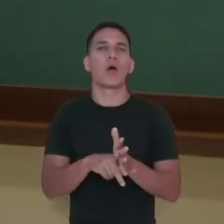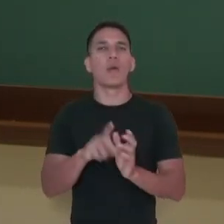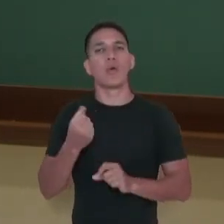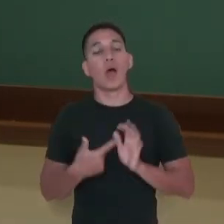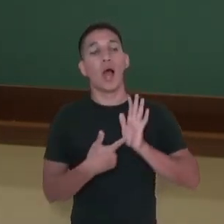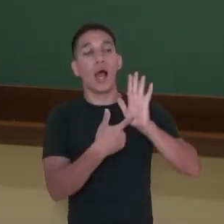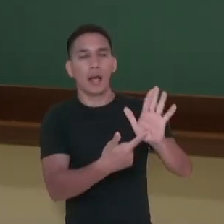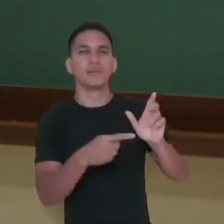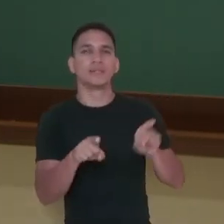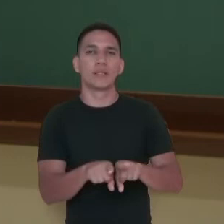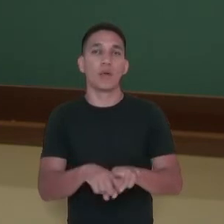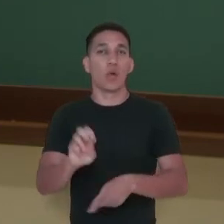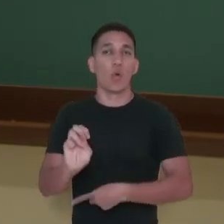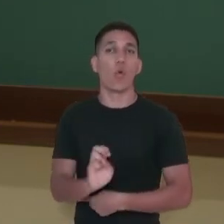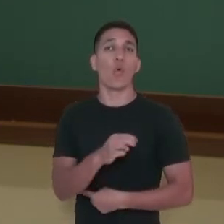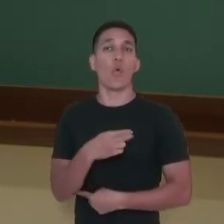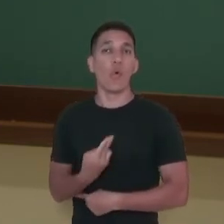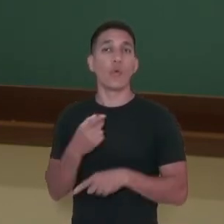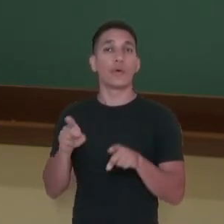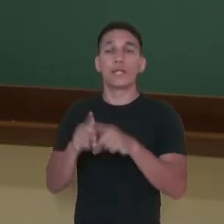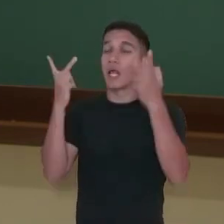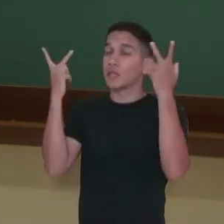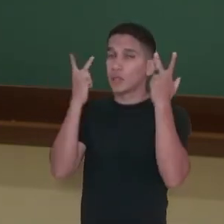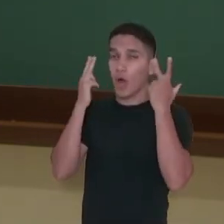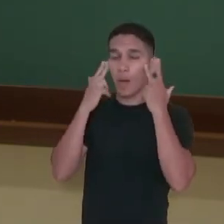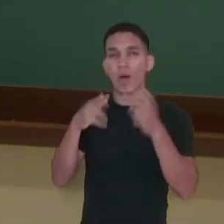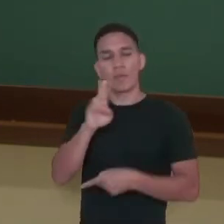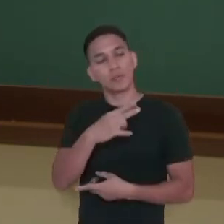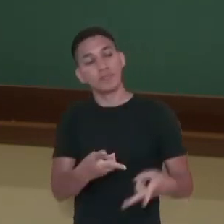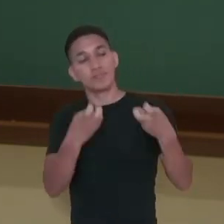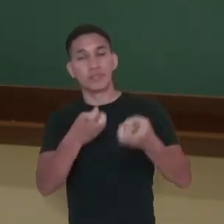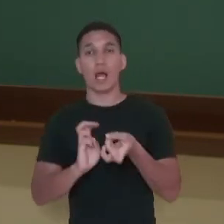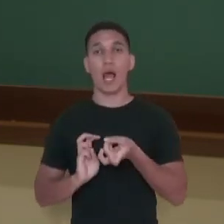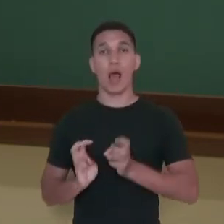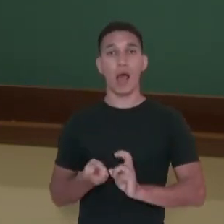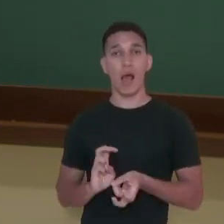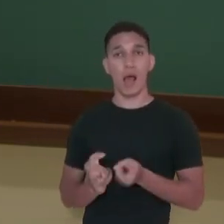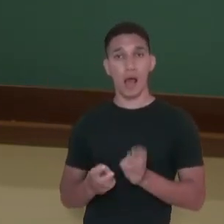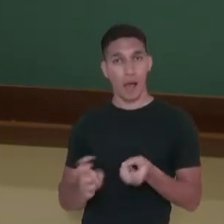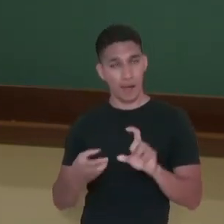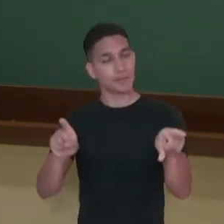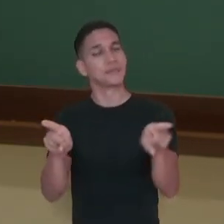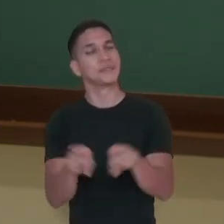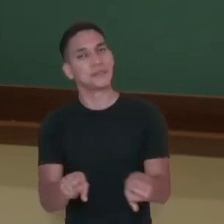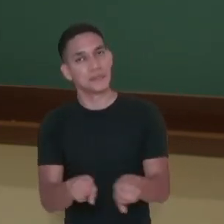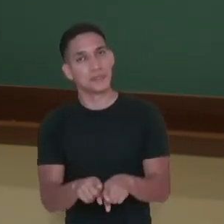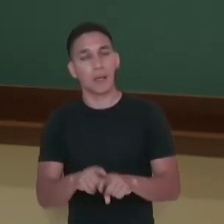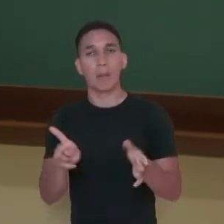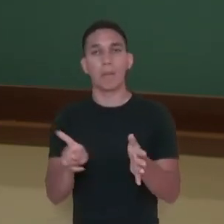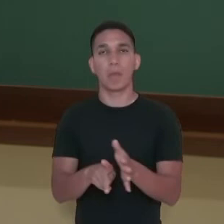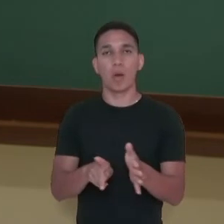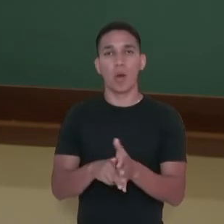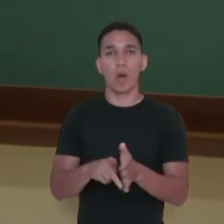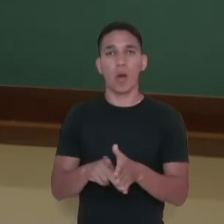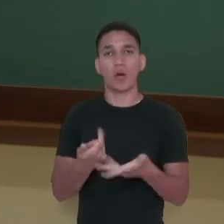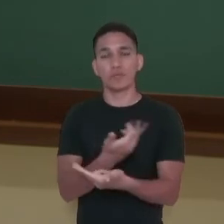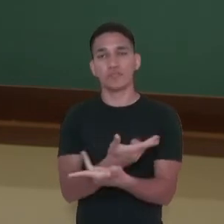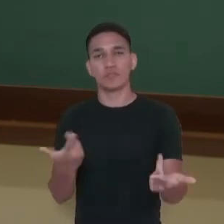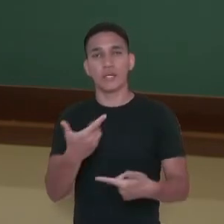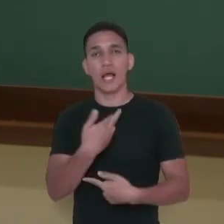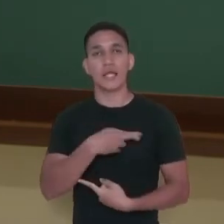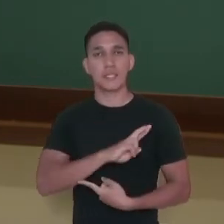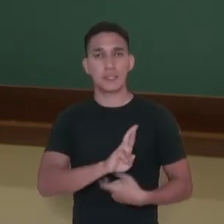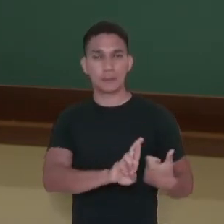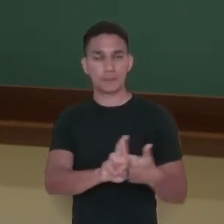também é muito comum na capoeira e também no candomblé e na umbanda.